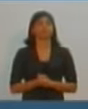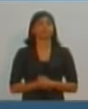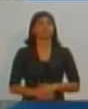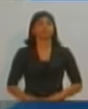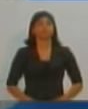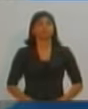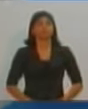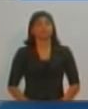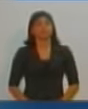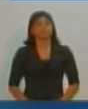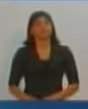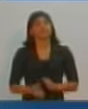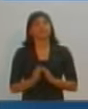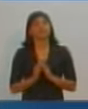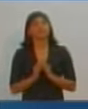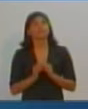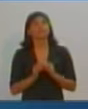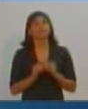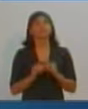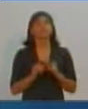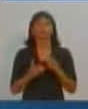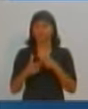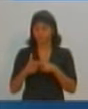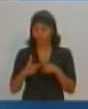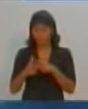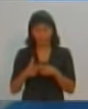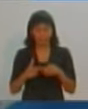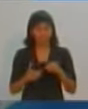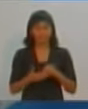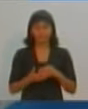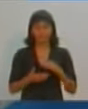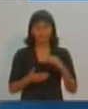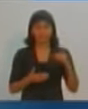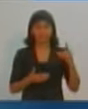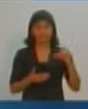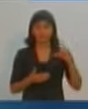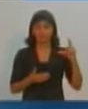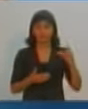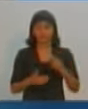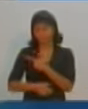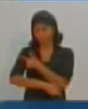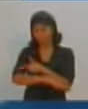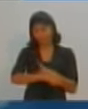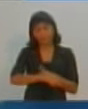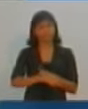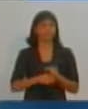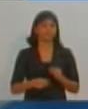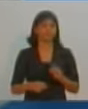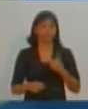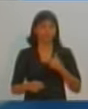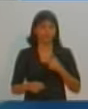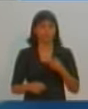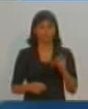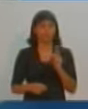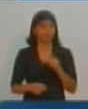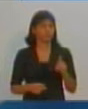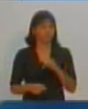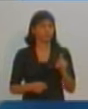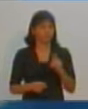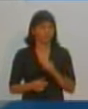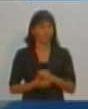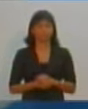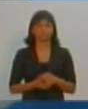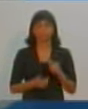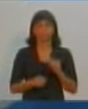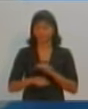réplica. Ok. Para o pessoal, um dos problemas maiores de presidente prudente tem sido a educação. Eu, como educador, a gente tem sentido isso. Então,